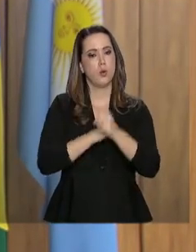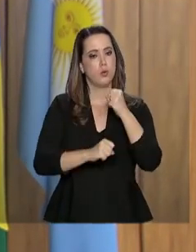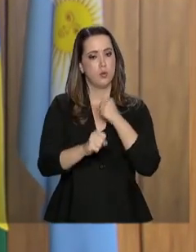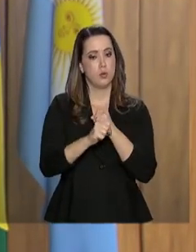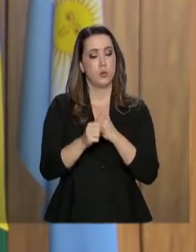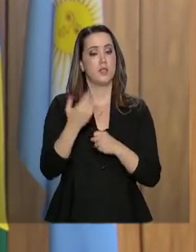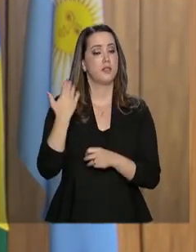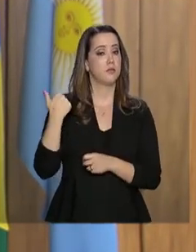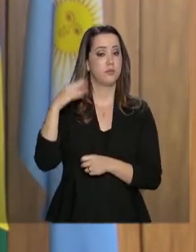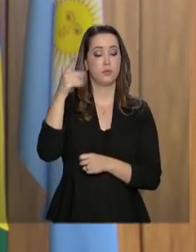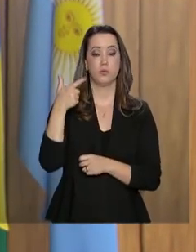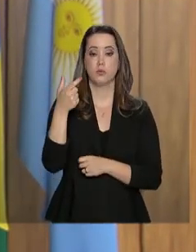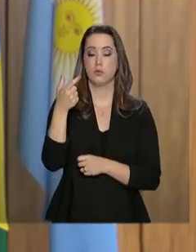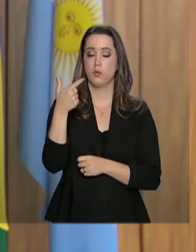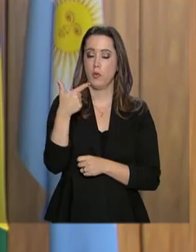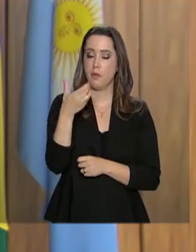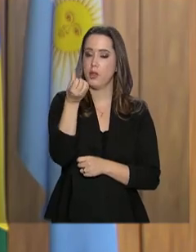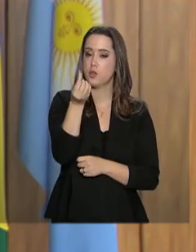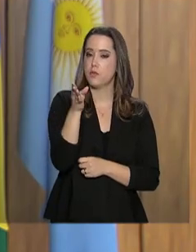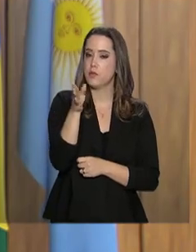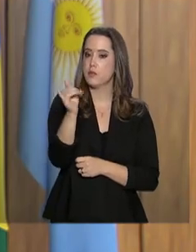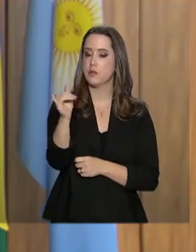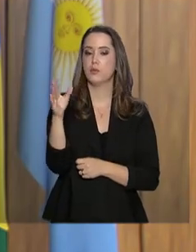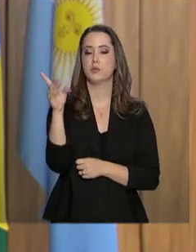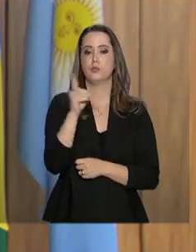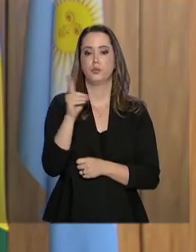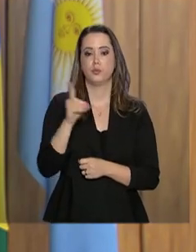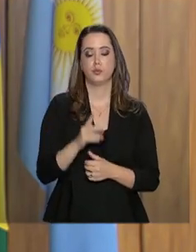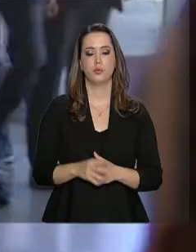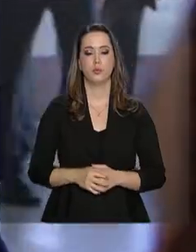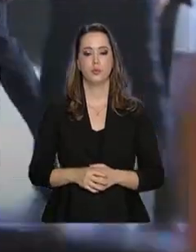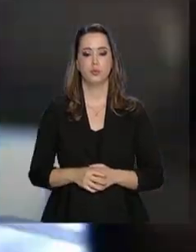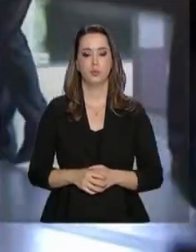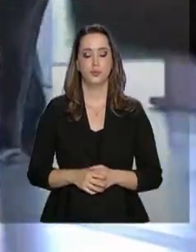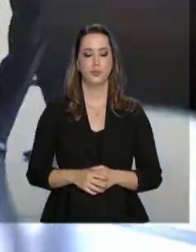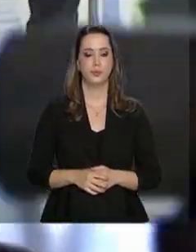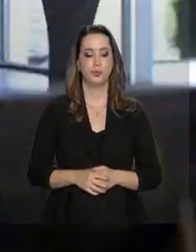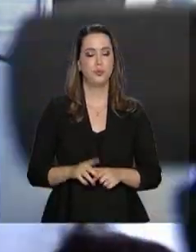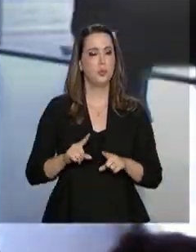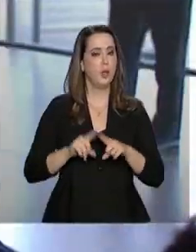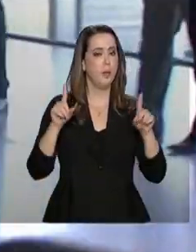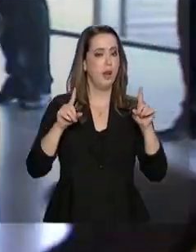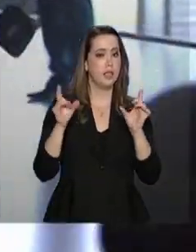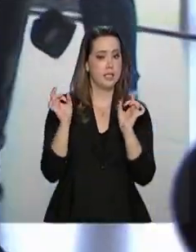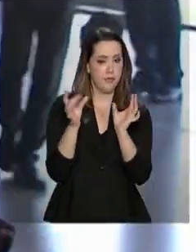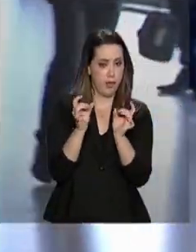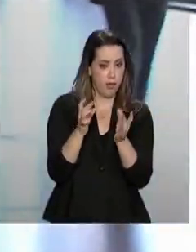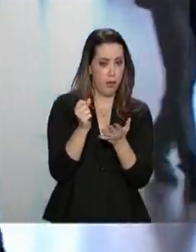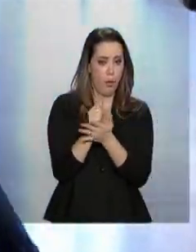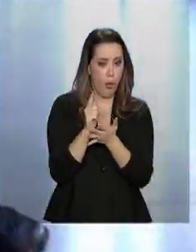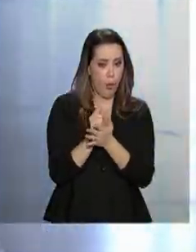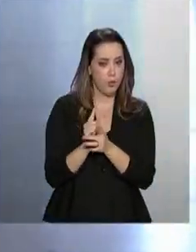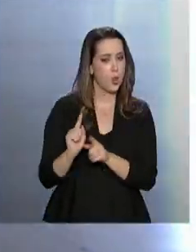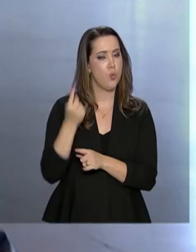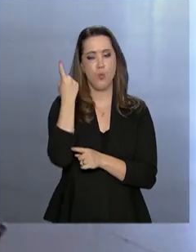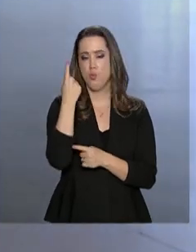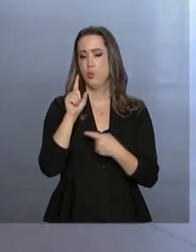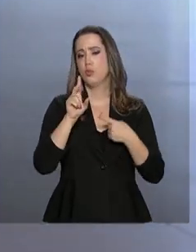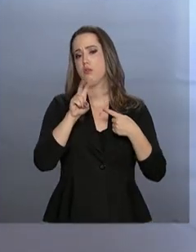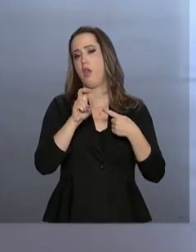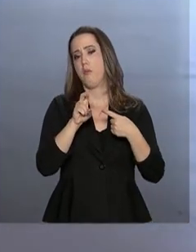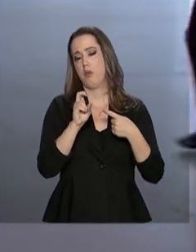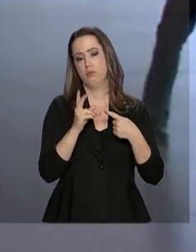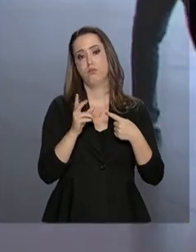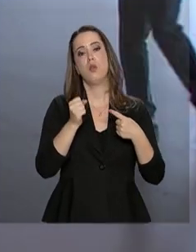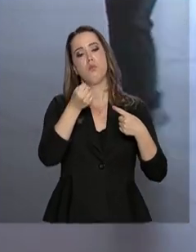passado mais de 26 bilhões de dólares. Mas comércio foi apenas um dos temas do